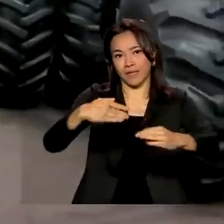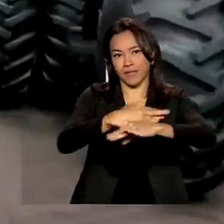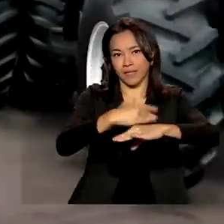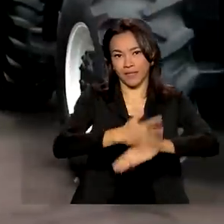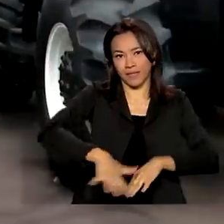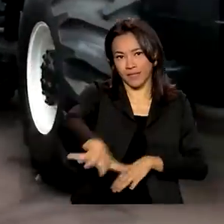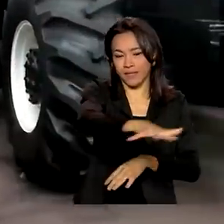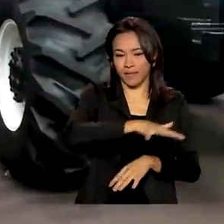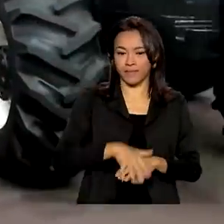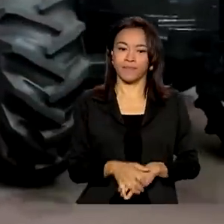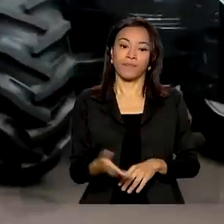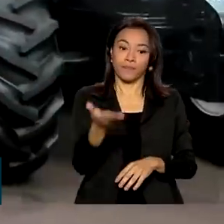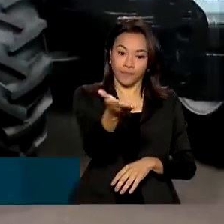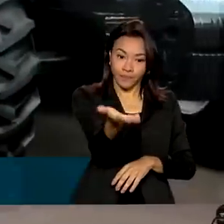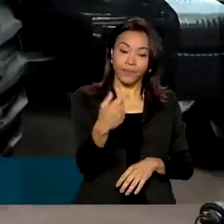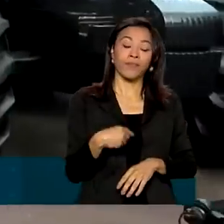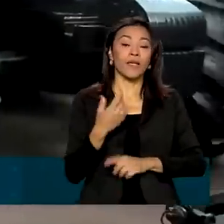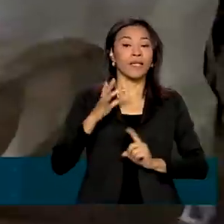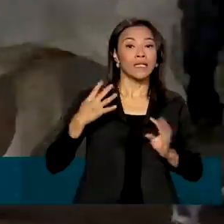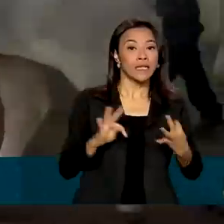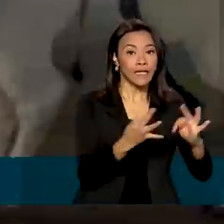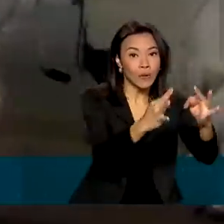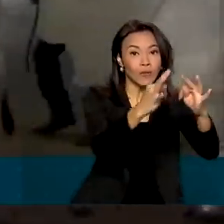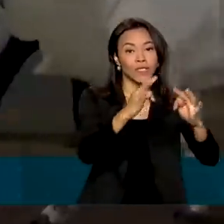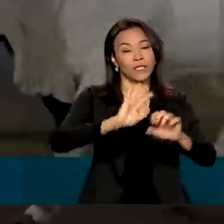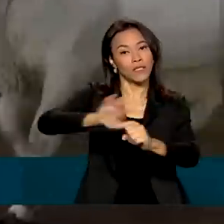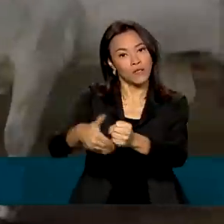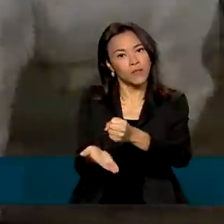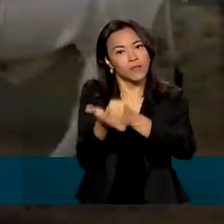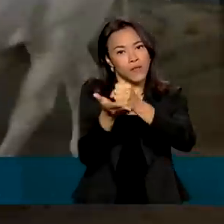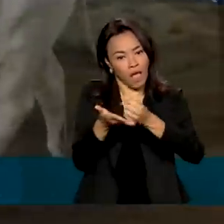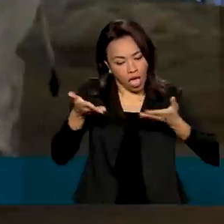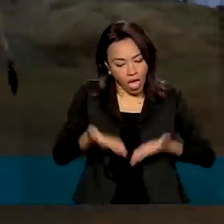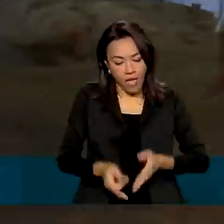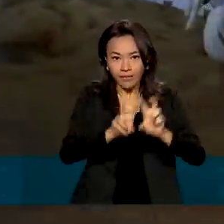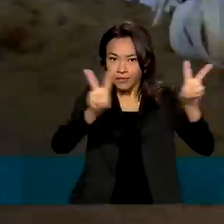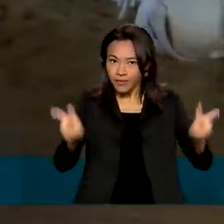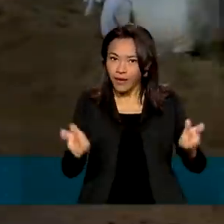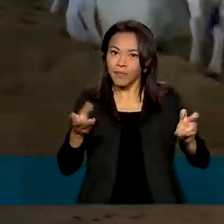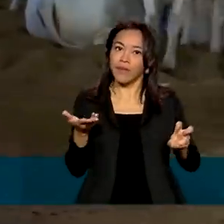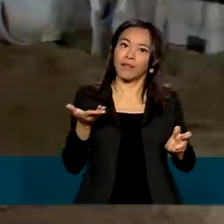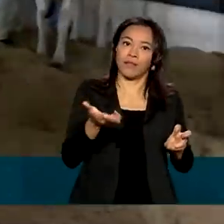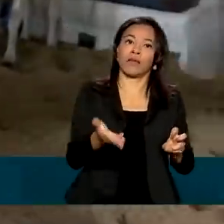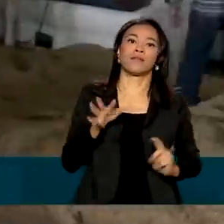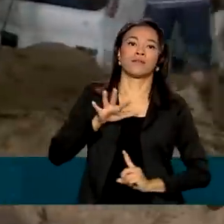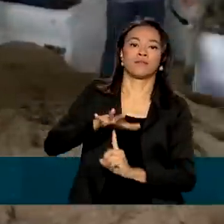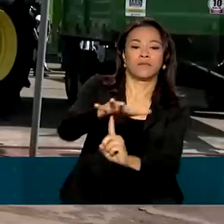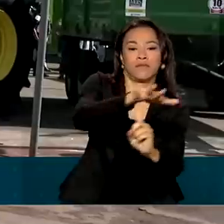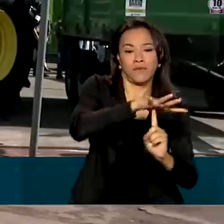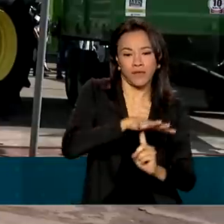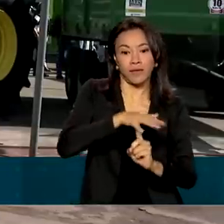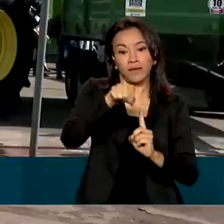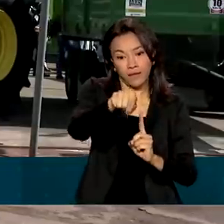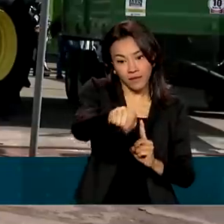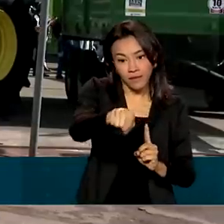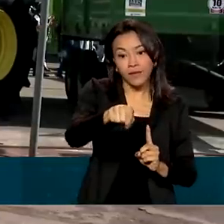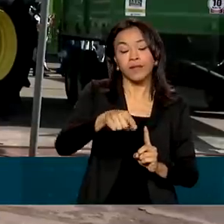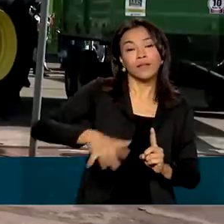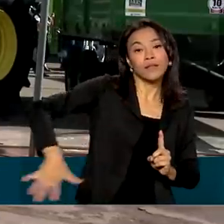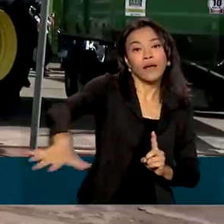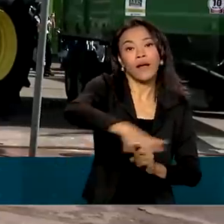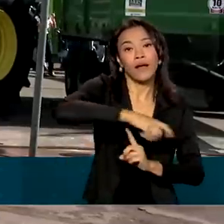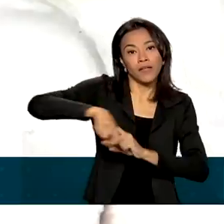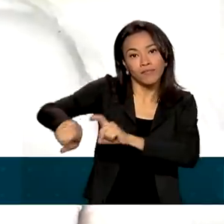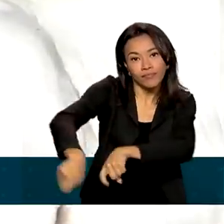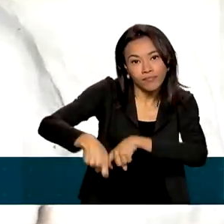Tecnologia, inovação e sustentabilidade são o foco da 48ª edição da Expoingá, a Feira Agropecuária